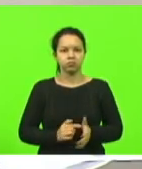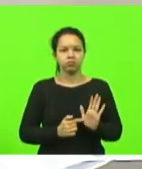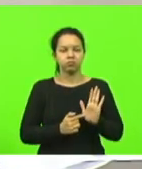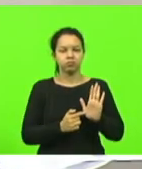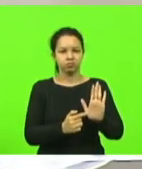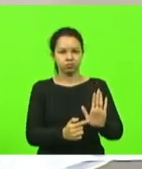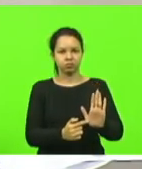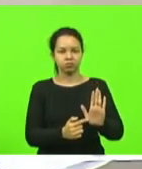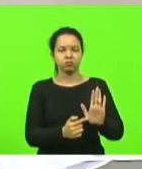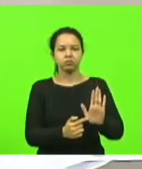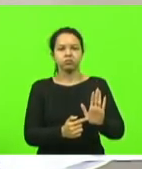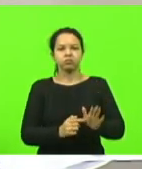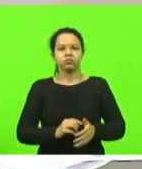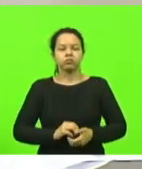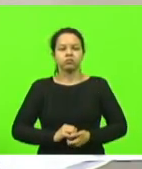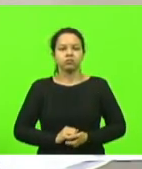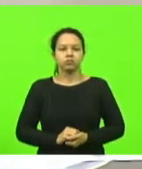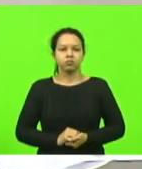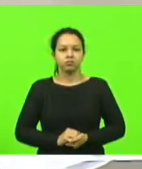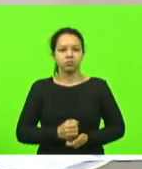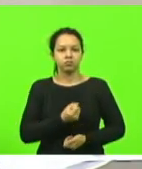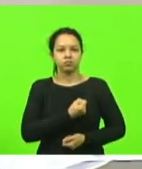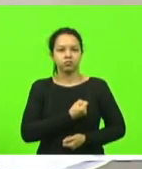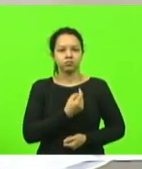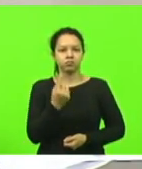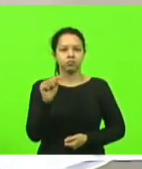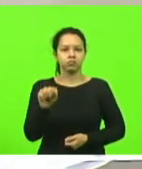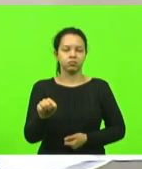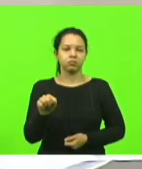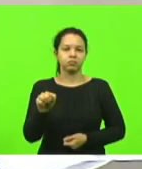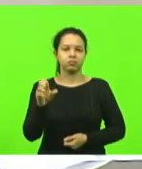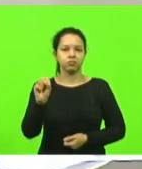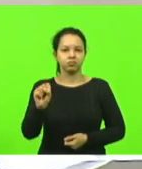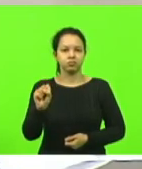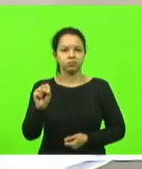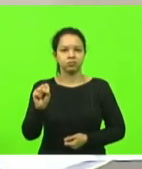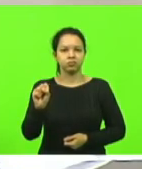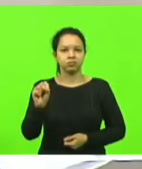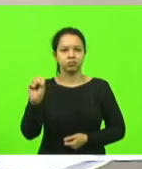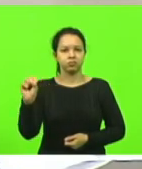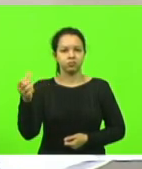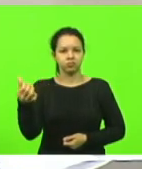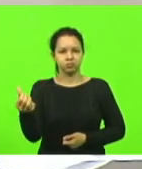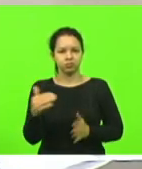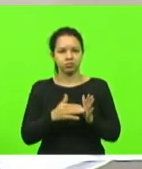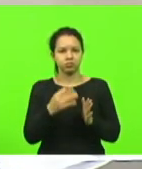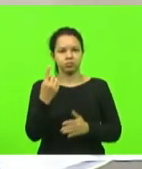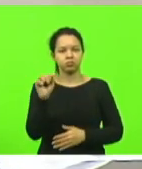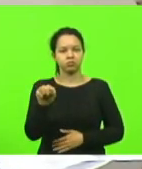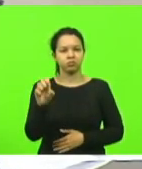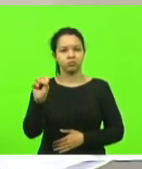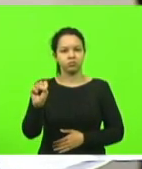seguintes indicações. Indicações de 1886 a 1897.